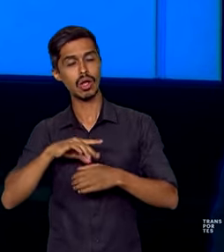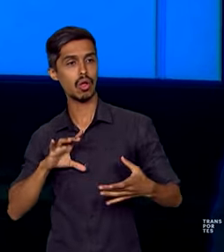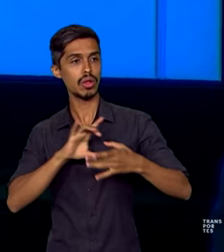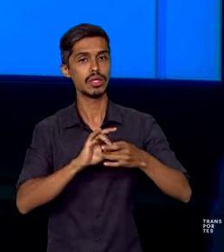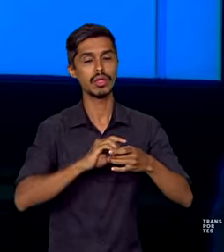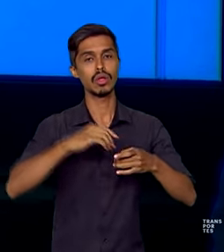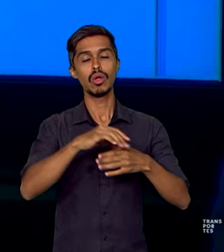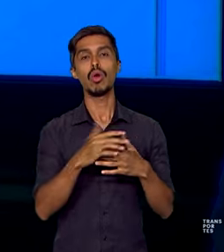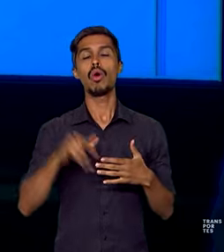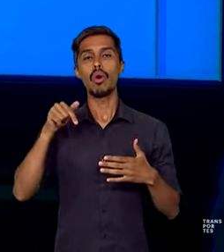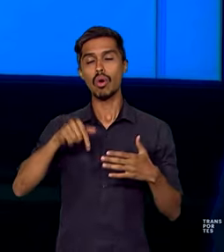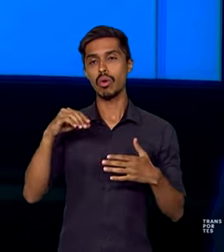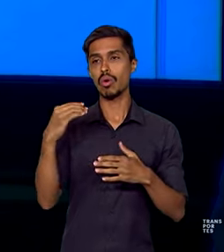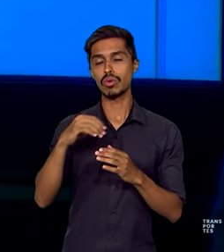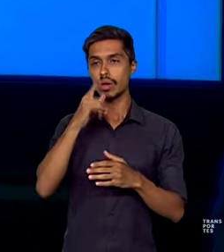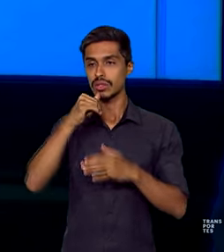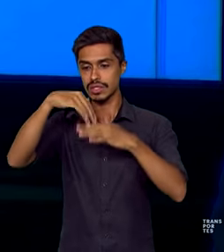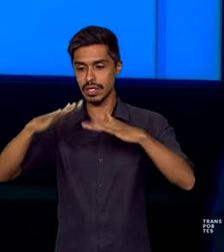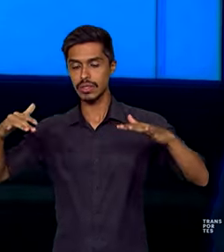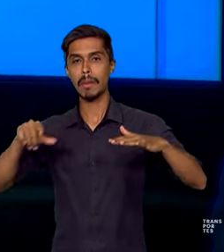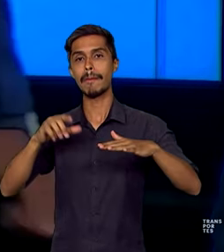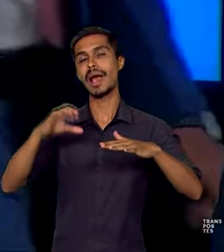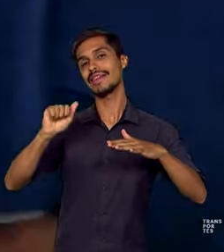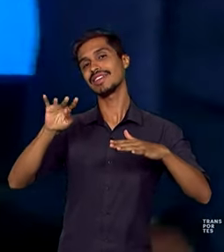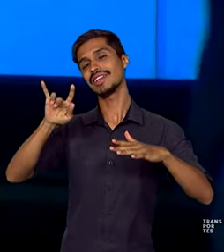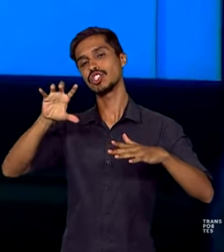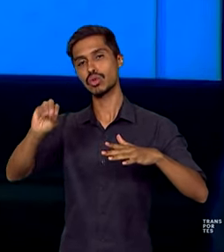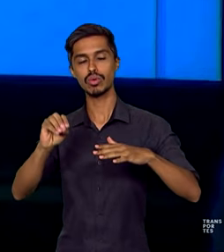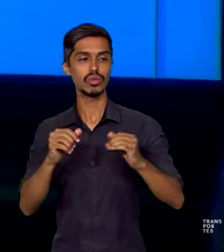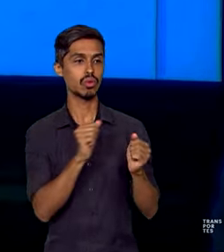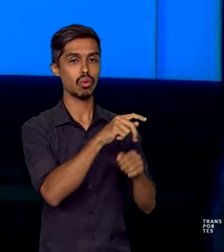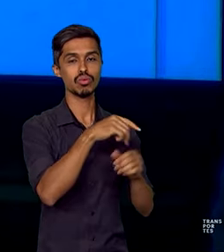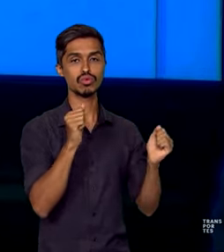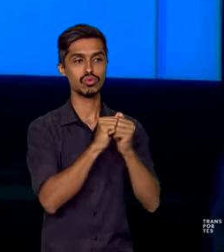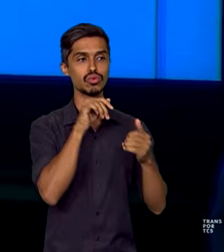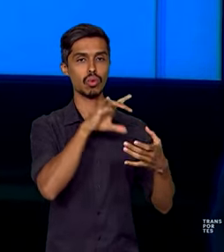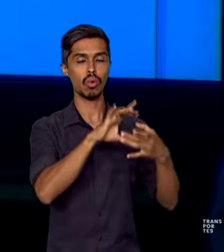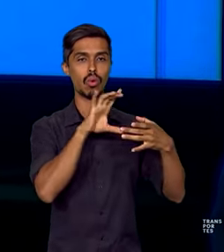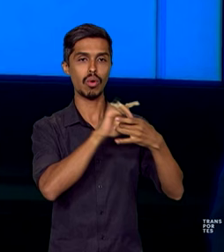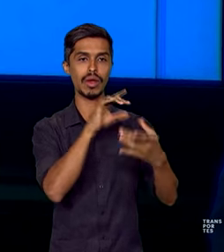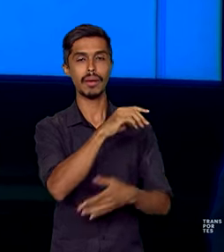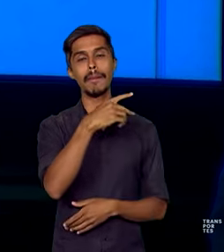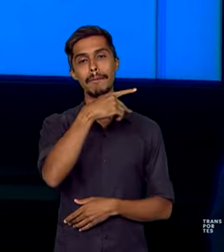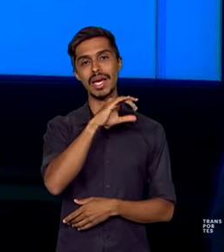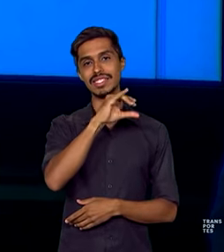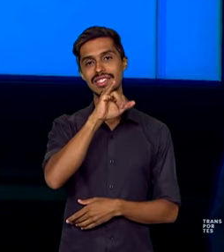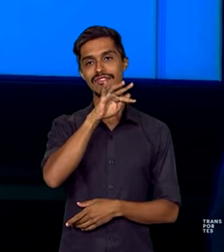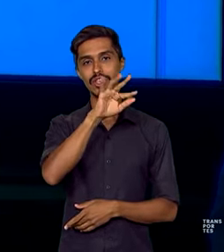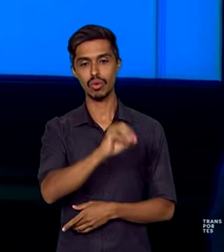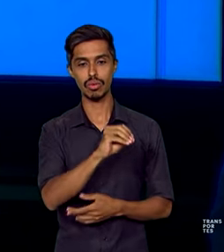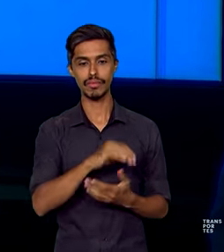conectar o Oceano Atlântico ao Oceano Pacífico, por meio dessa ligação entre o Estado de Rondônia